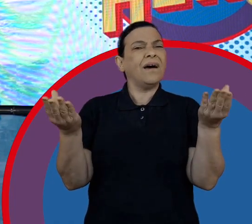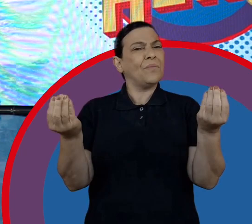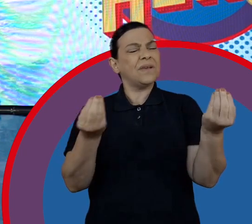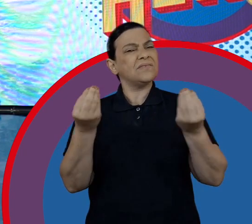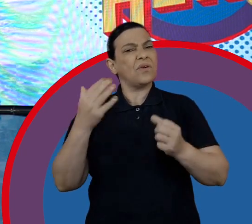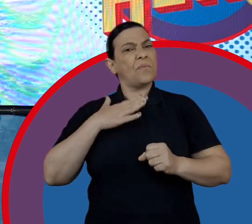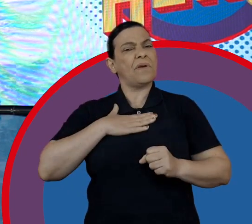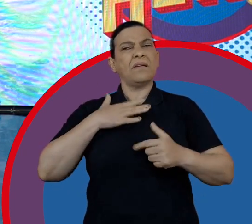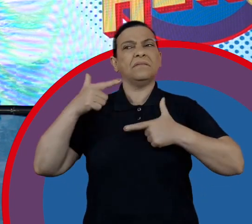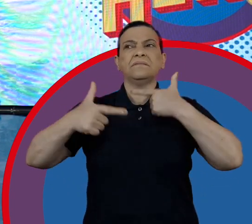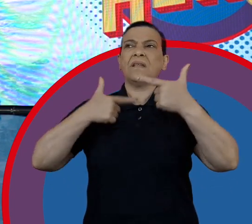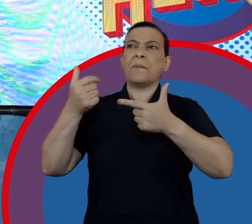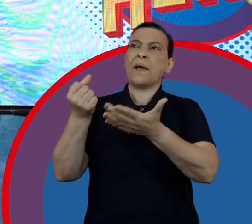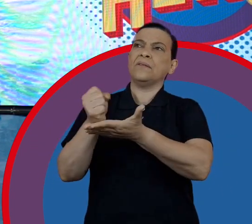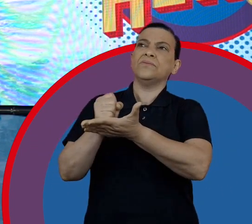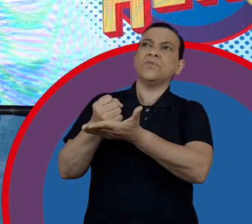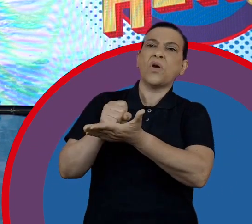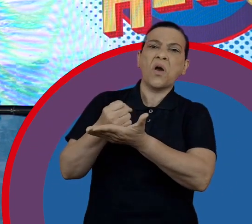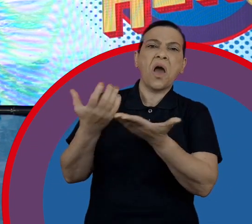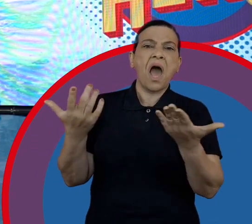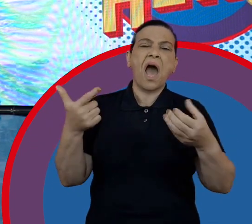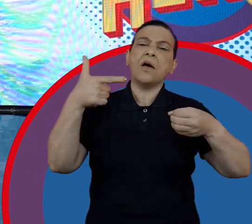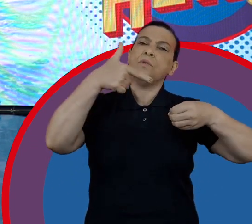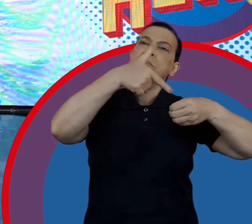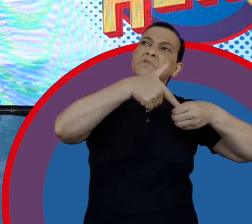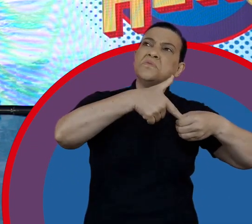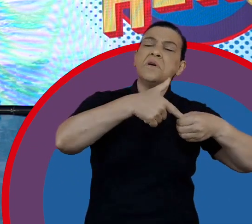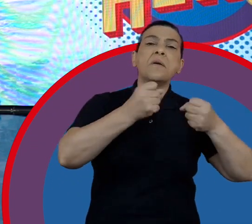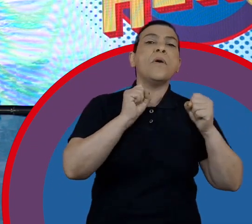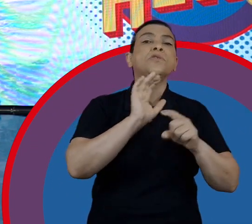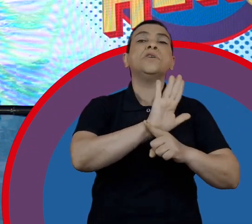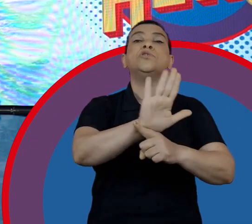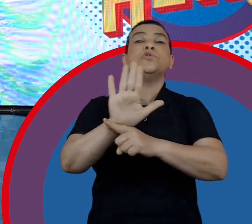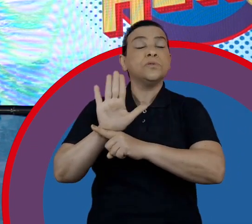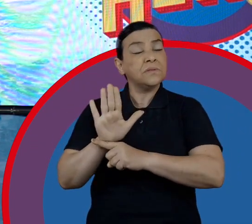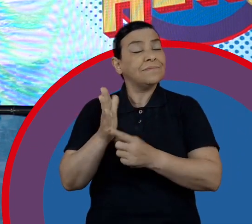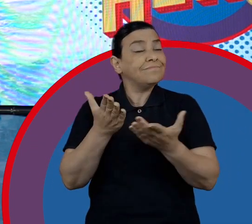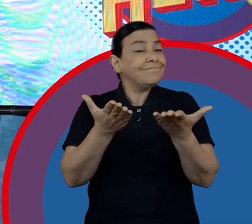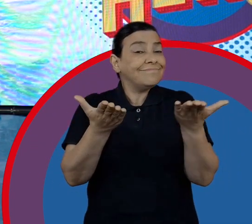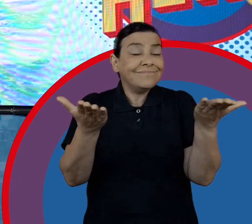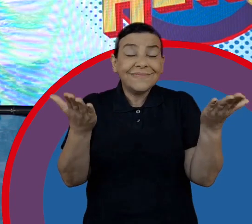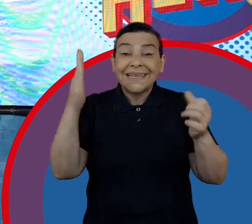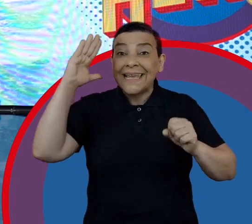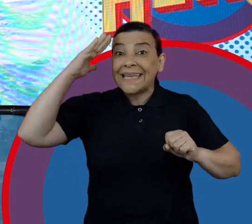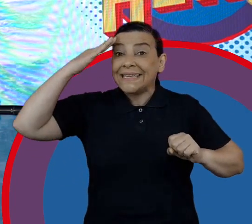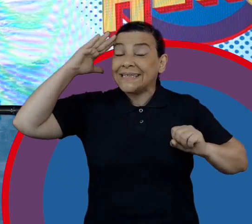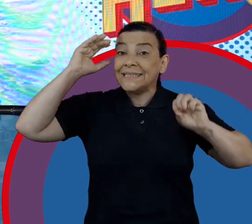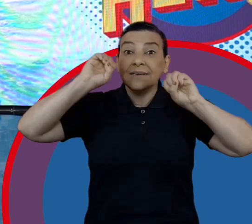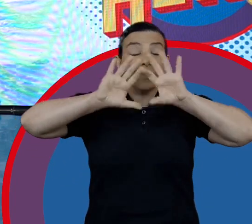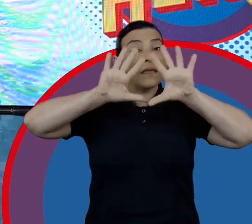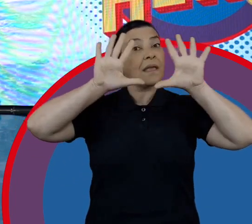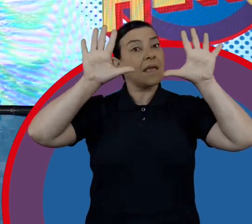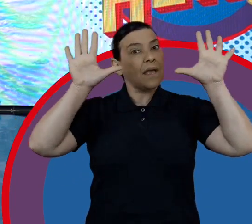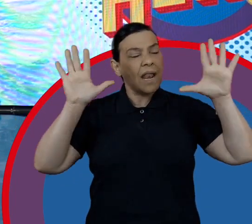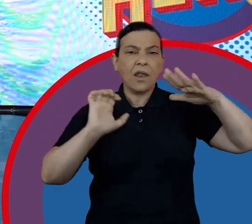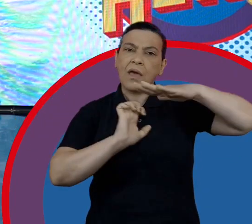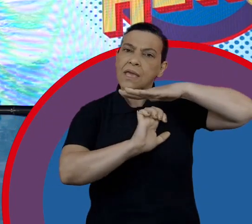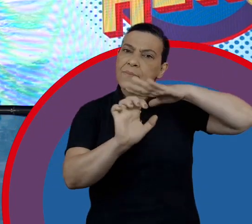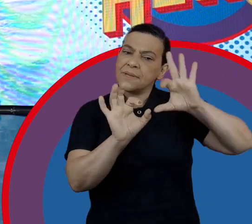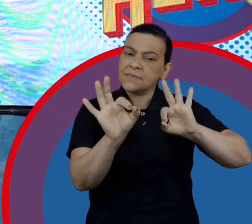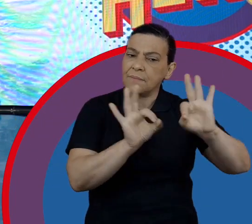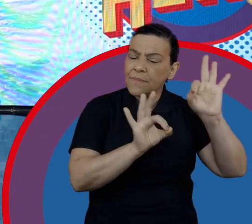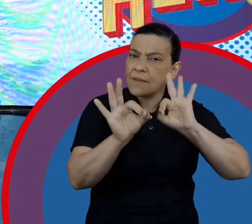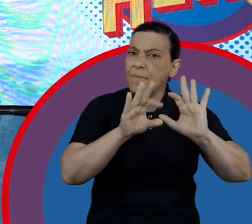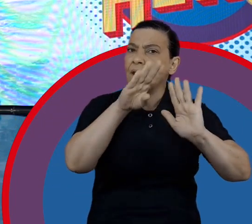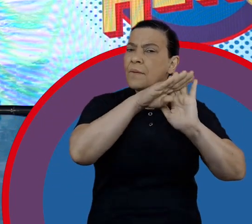perguntando, mas como é que eu que trabalho na drogaria, como é que eu que trabalho no posto de gasolina posso colaborar? O simples fato de você entender mais sobre o que a